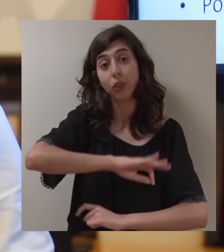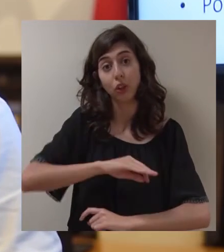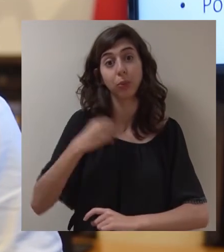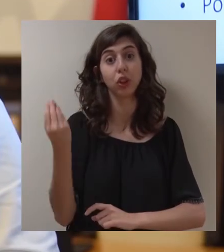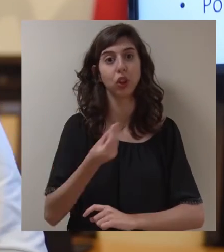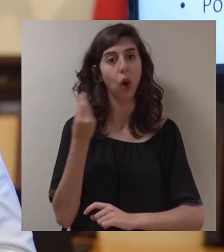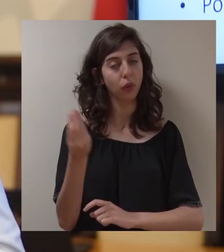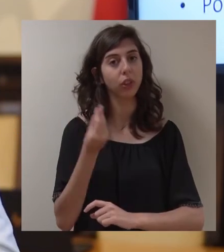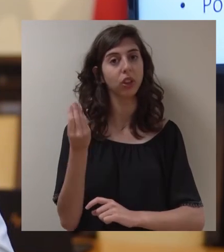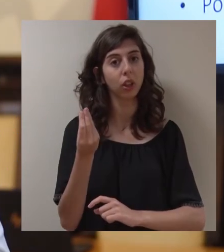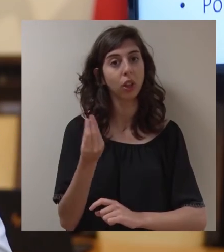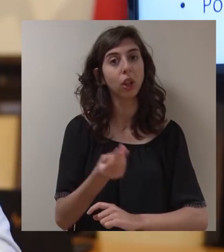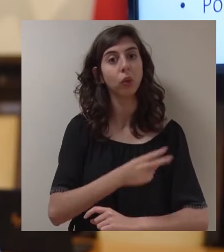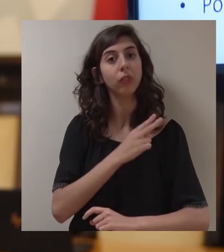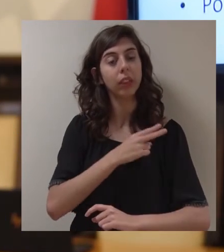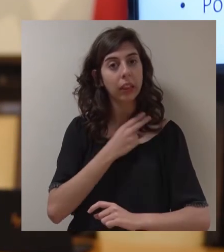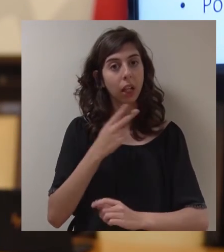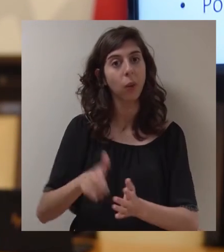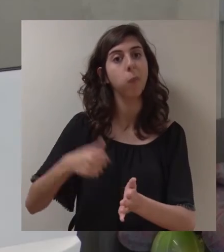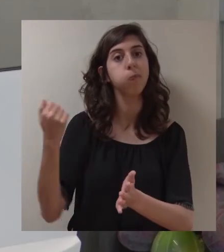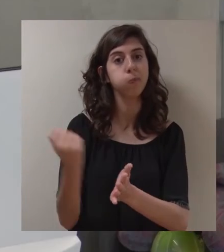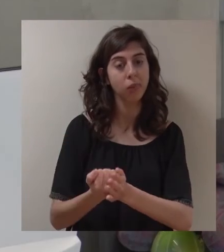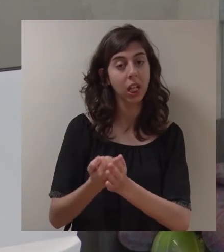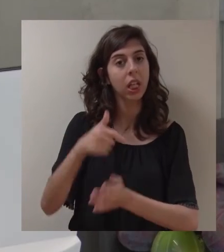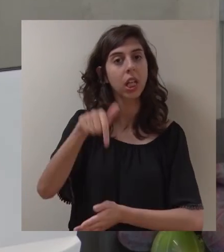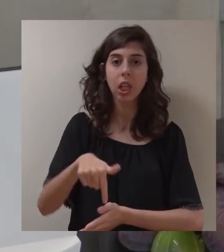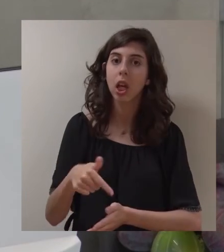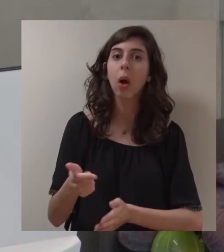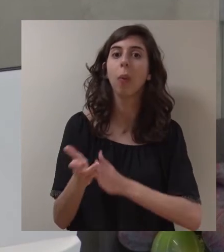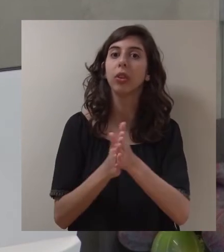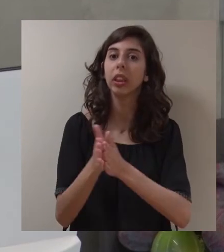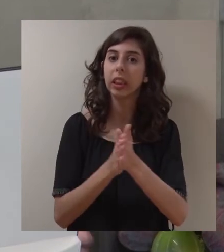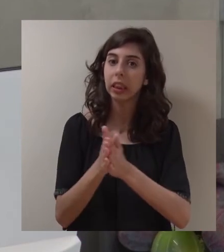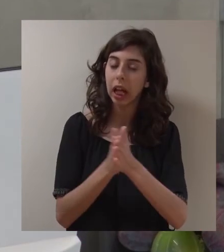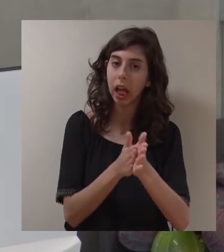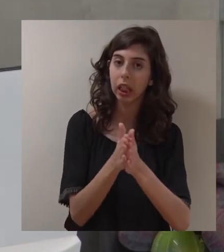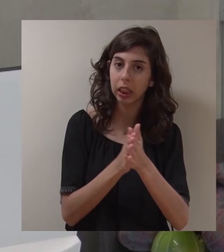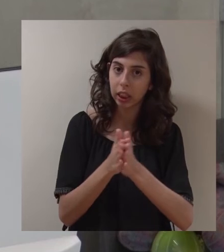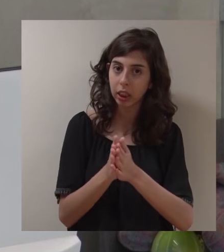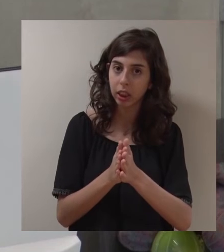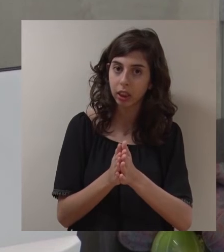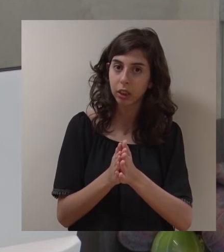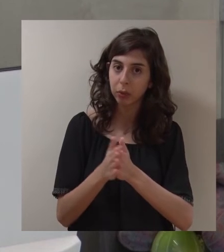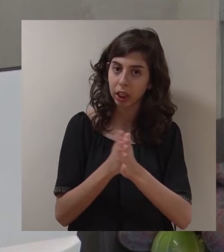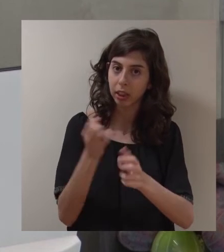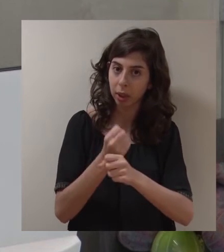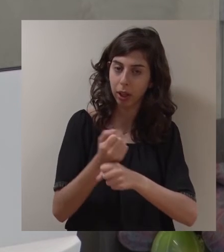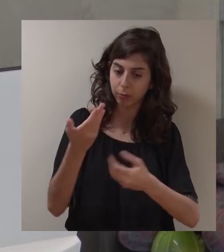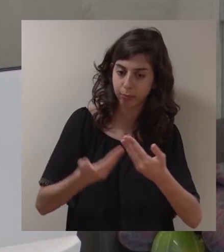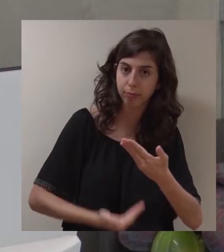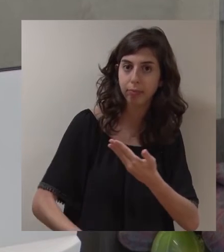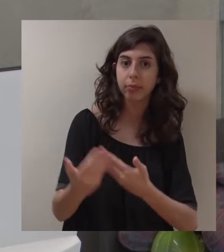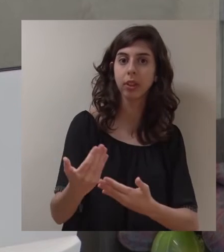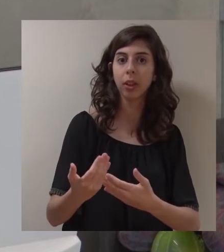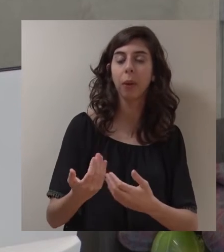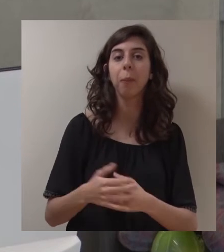profissionais para jovens que saem da universidade e que têm aqui uma oportunidade de construir o seu ponto de